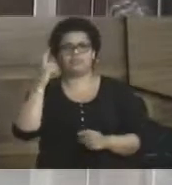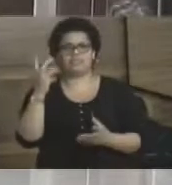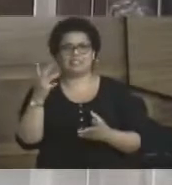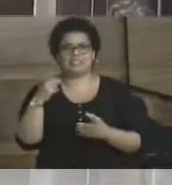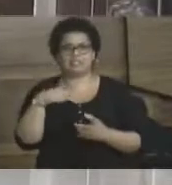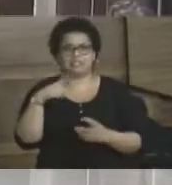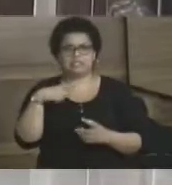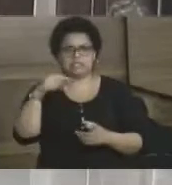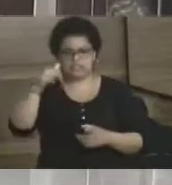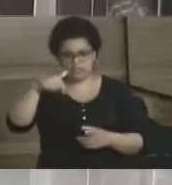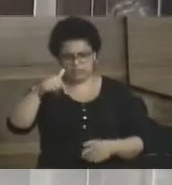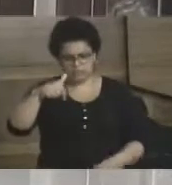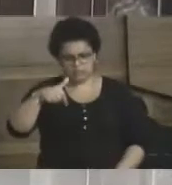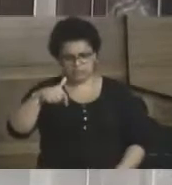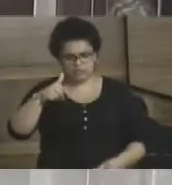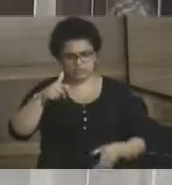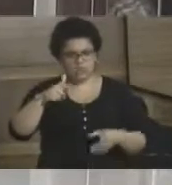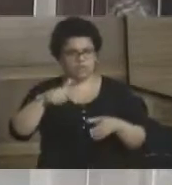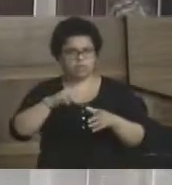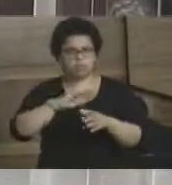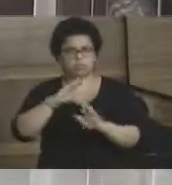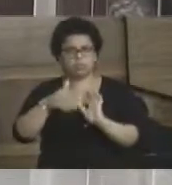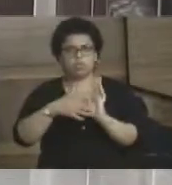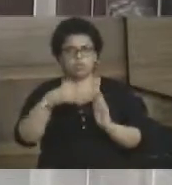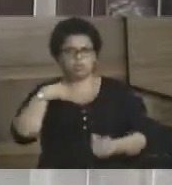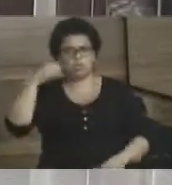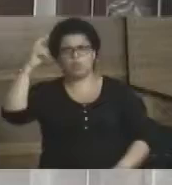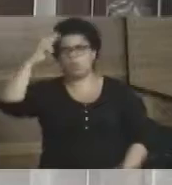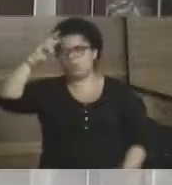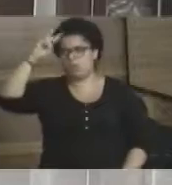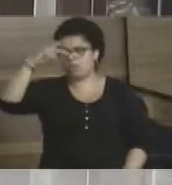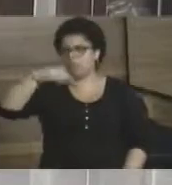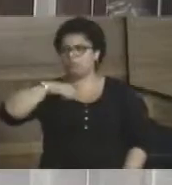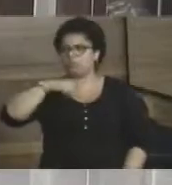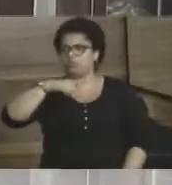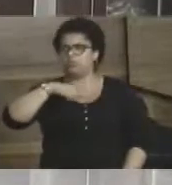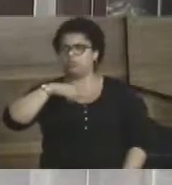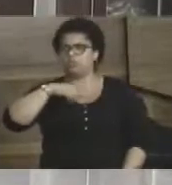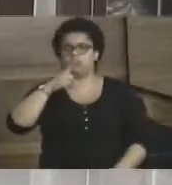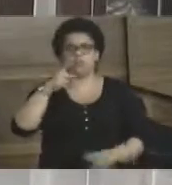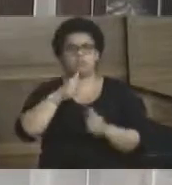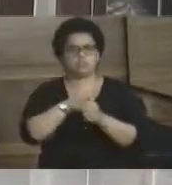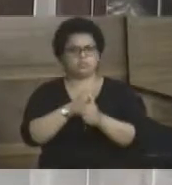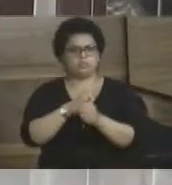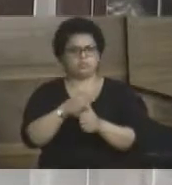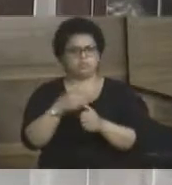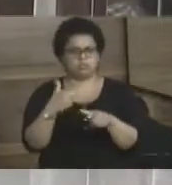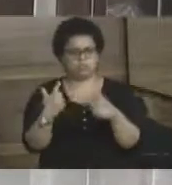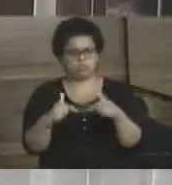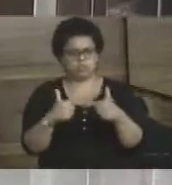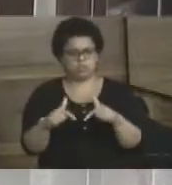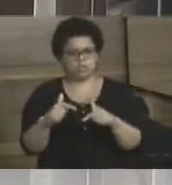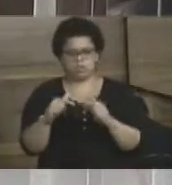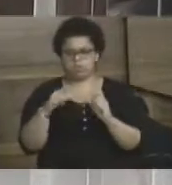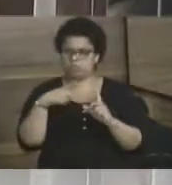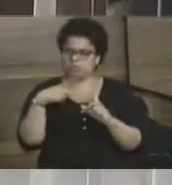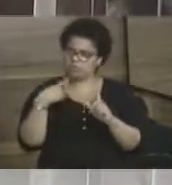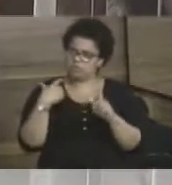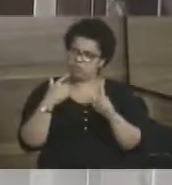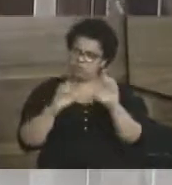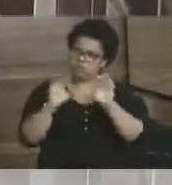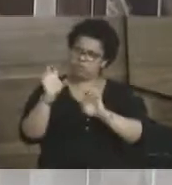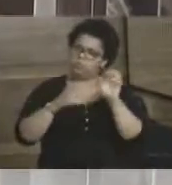d'água hoje no nosso município é total. E eu lembro, quando estava na Procuradoria, das contraspartidas, sim, que a empresa deveria